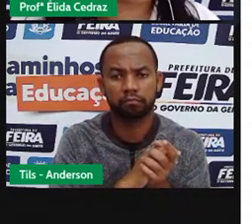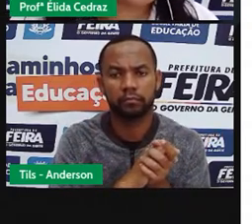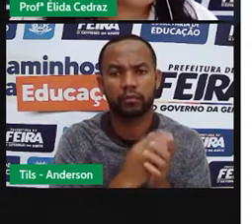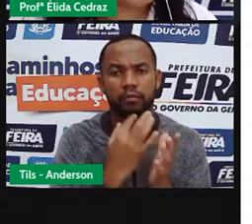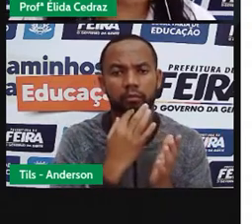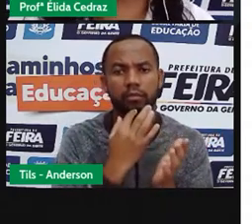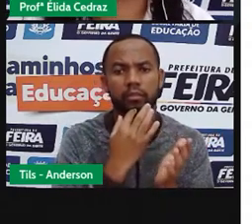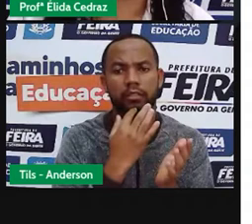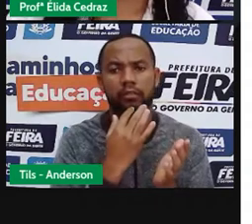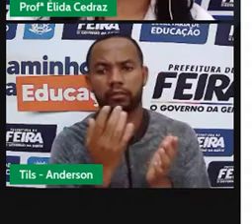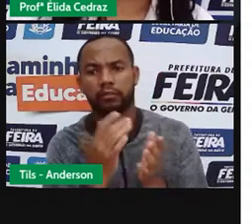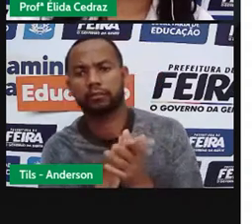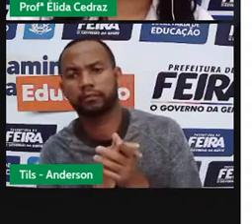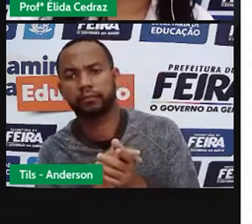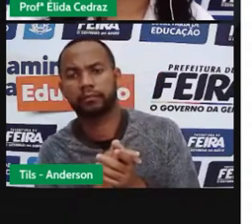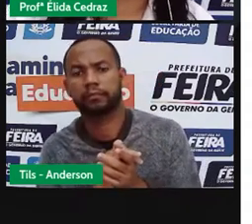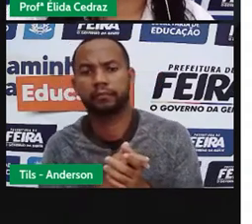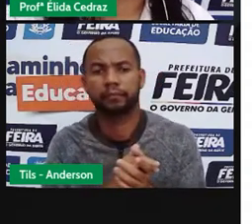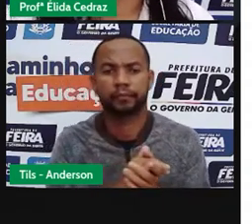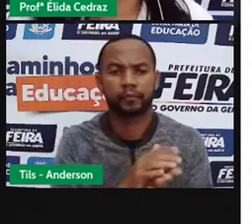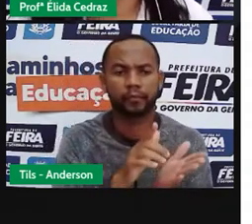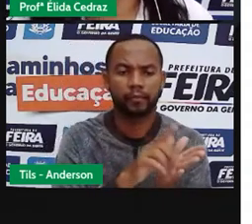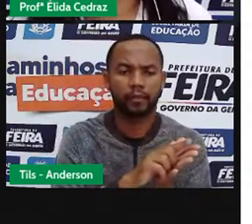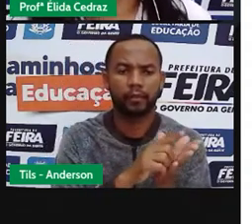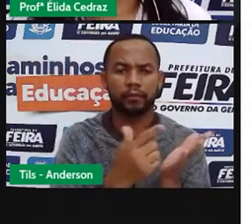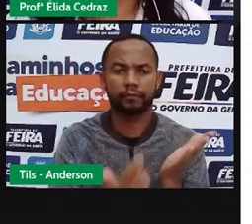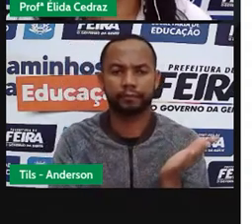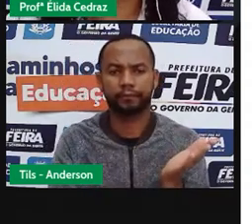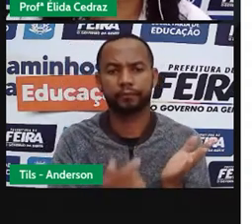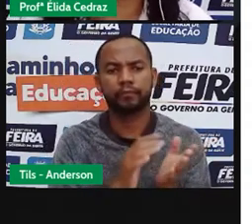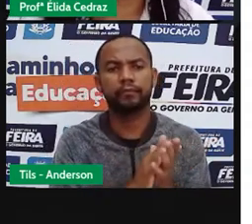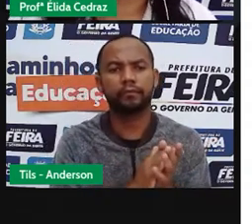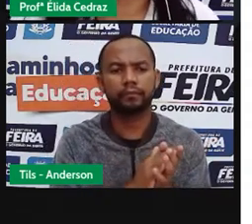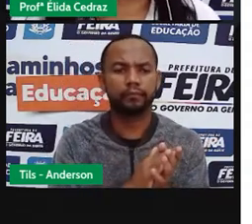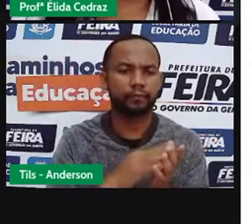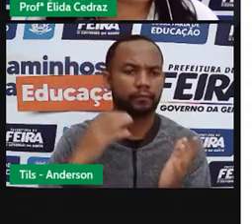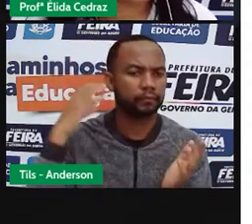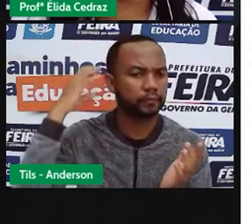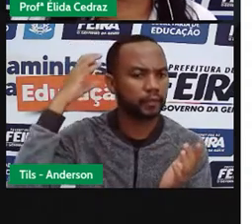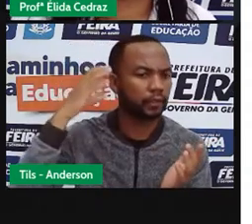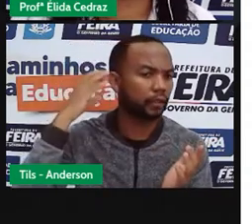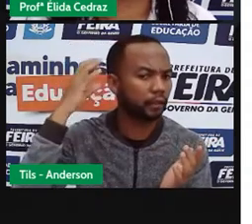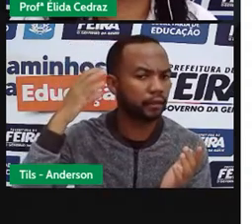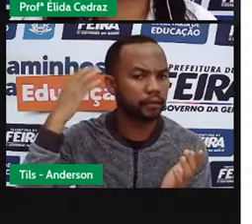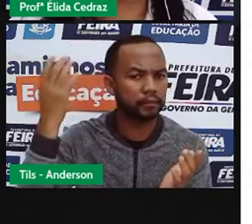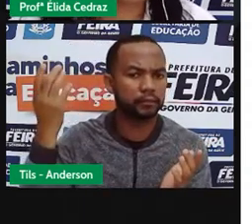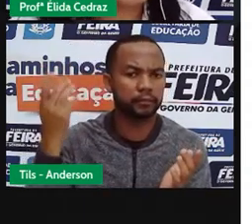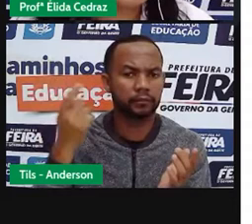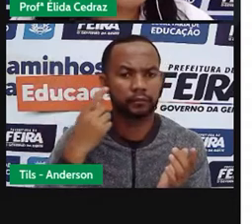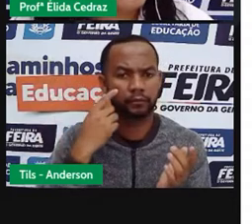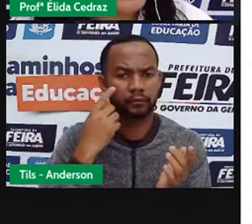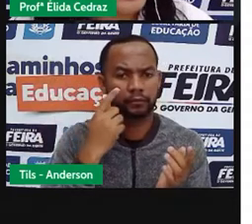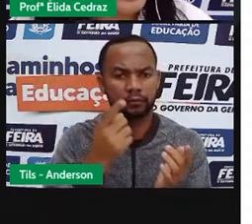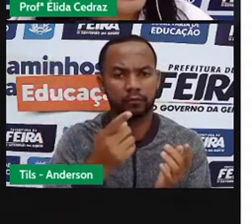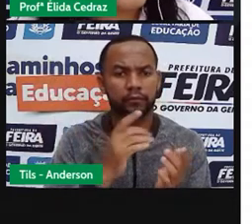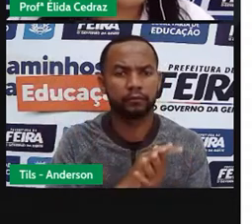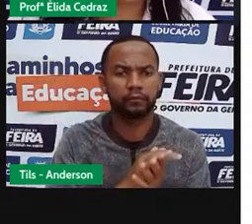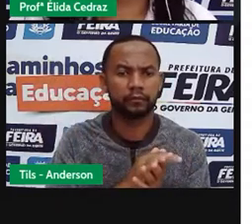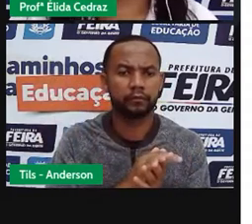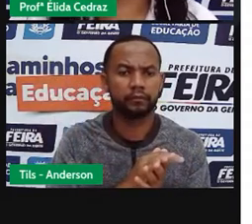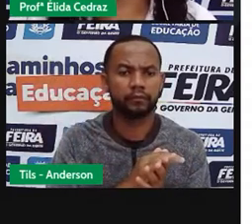telégrafo. Depois do telégrafo veio o jornal, rádio, o telégrafo